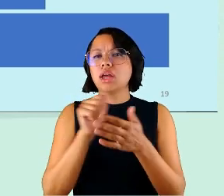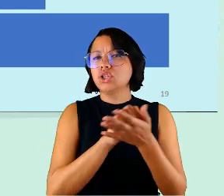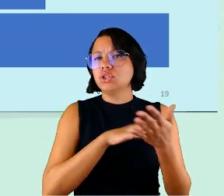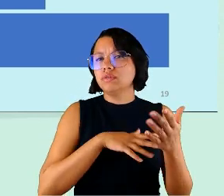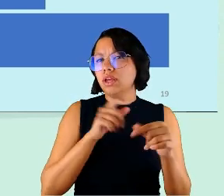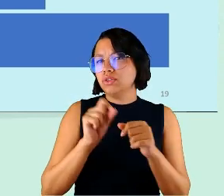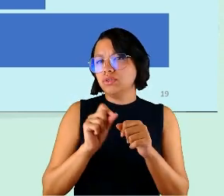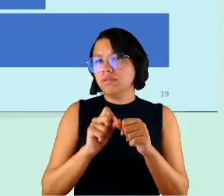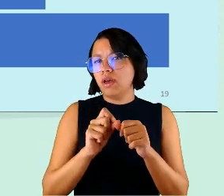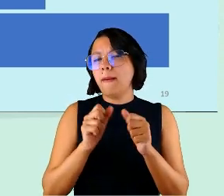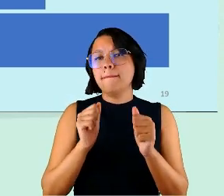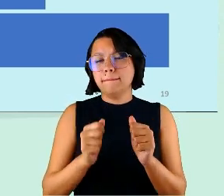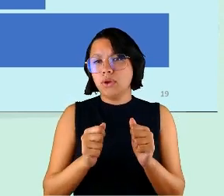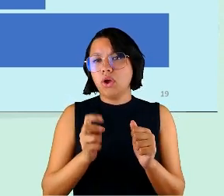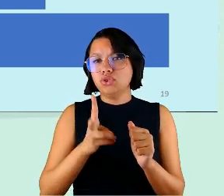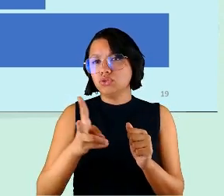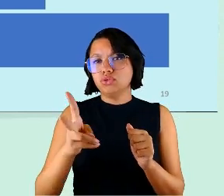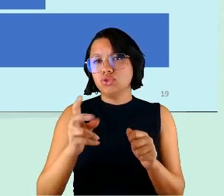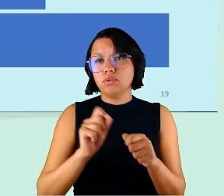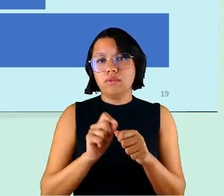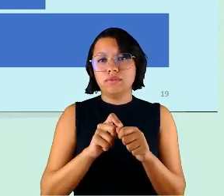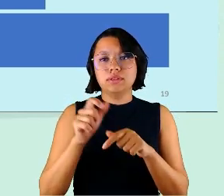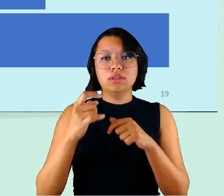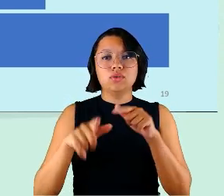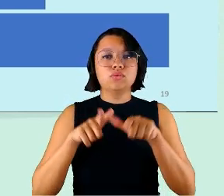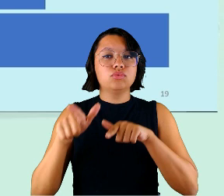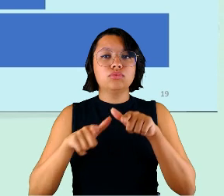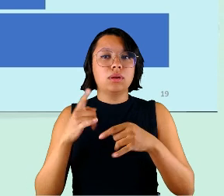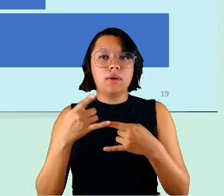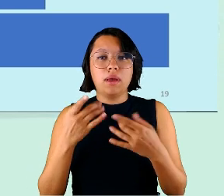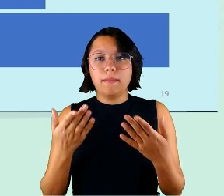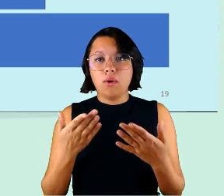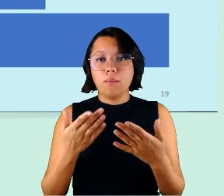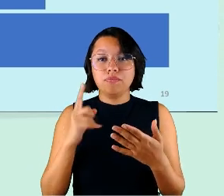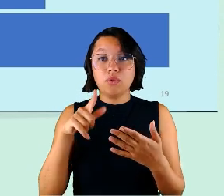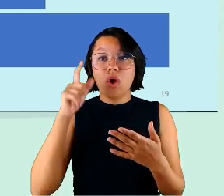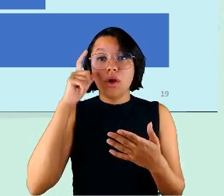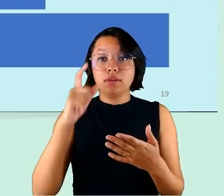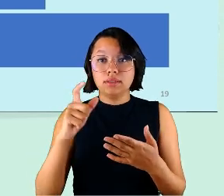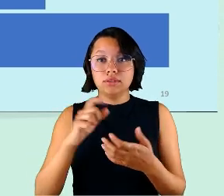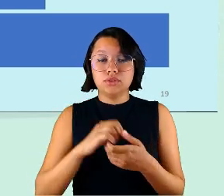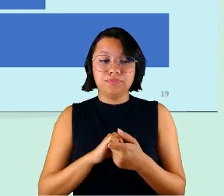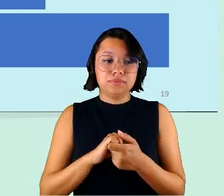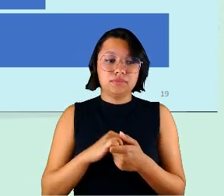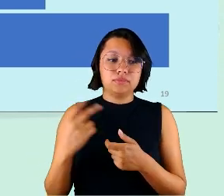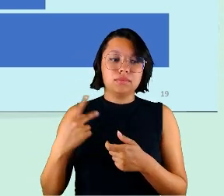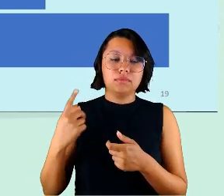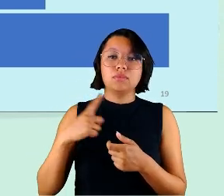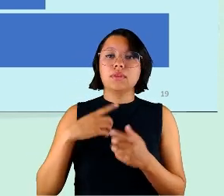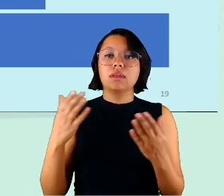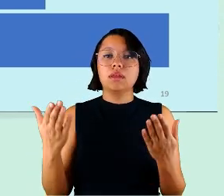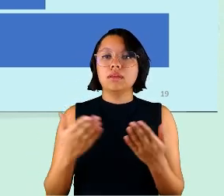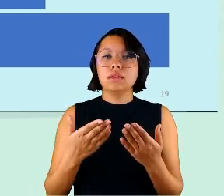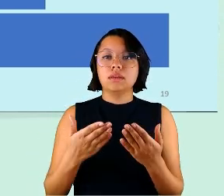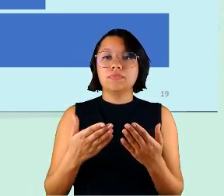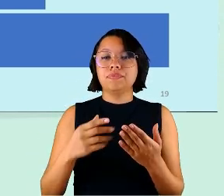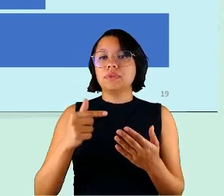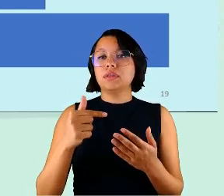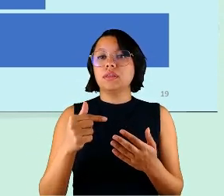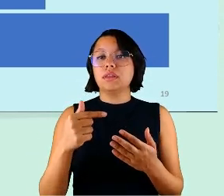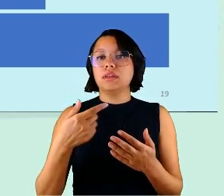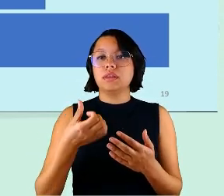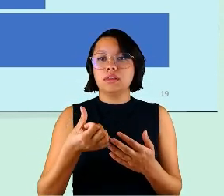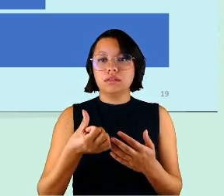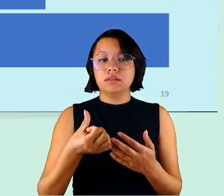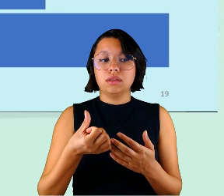atividades podem ser feitas por meio de trabalho remoto olha que interessante a gente tem aqui então 76